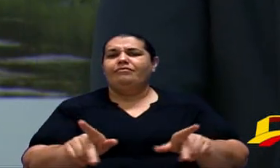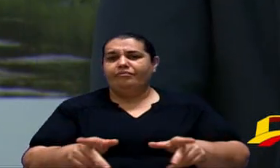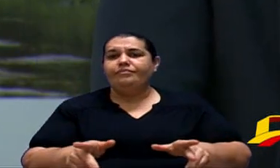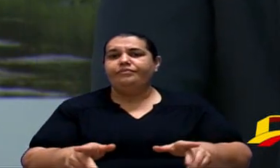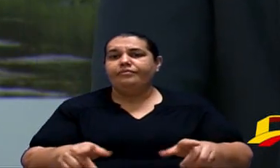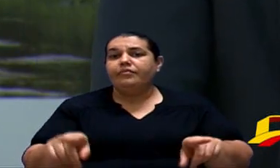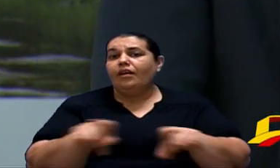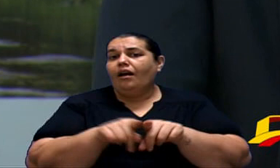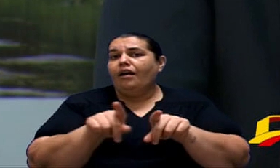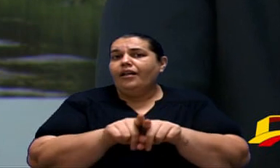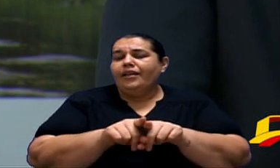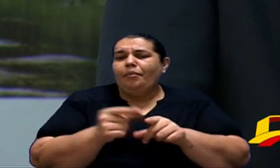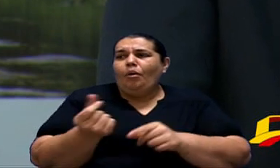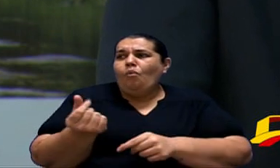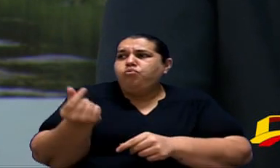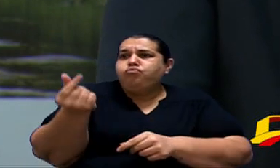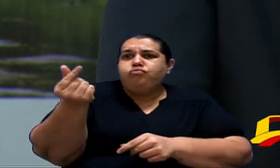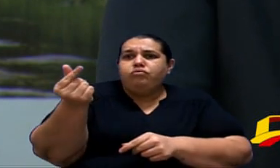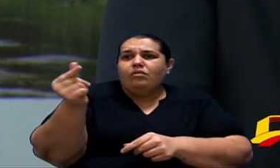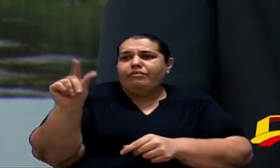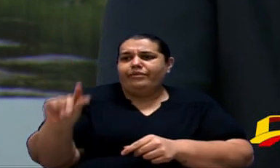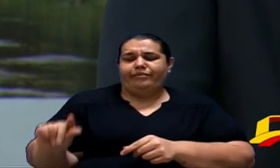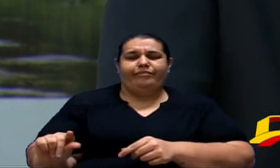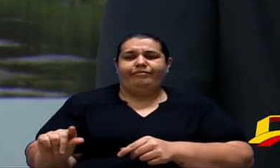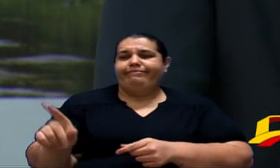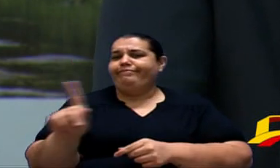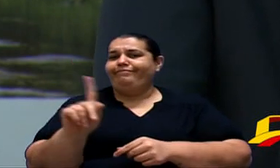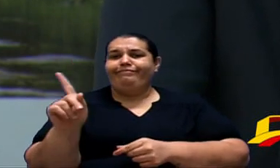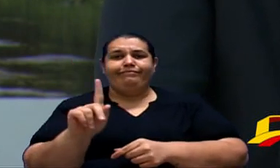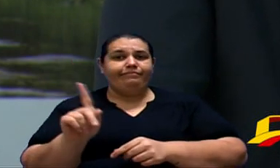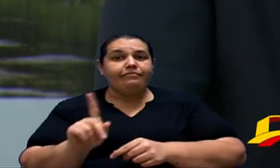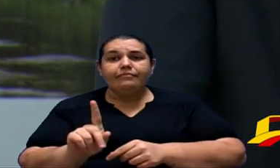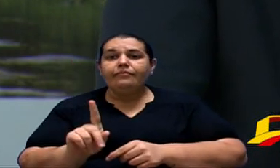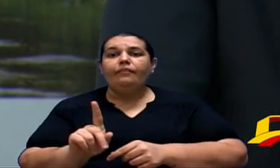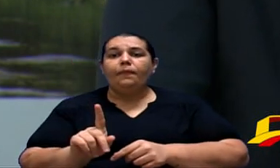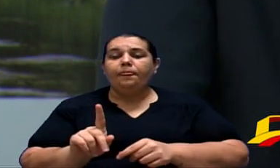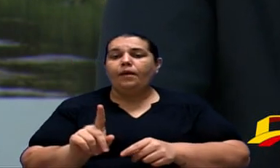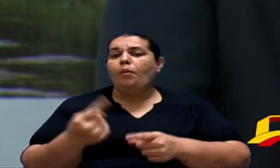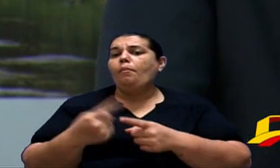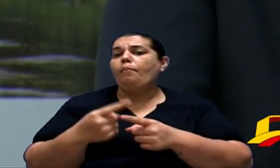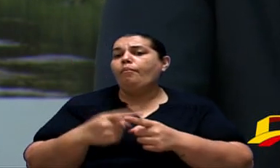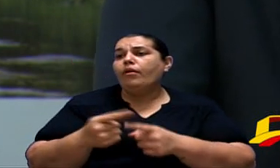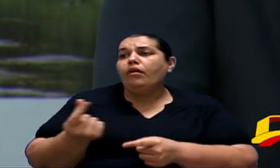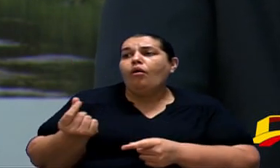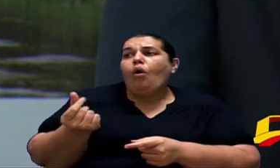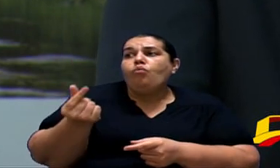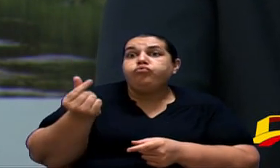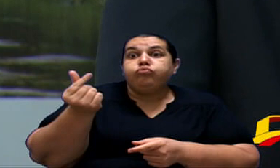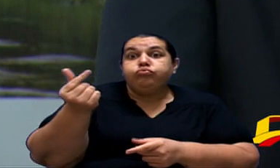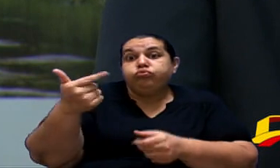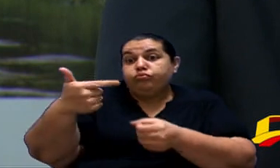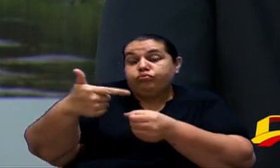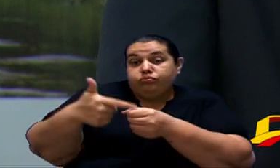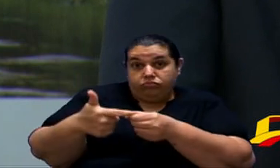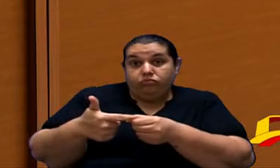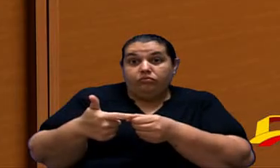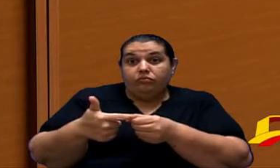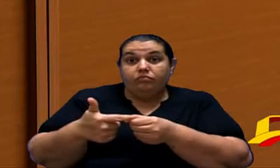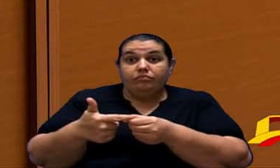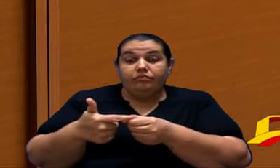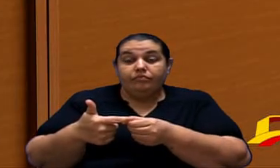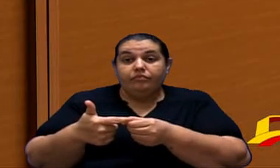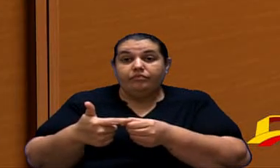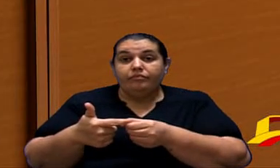alguma reduziria o preço dos combustíveis pois na verdade o valor dos combustíveis